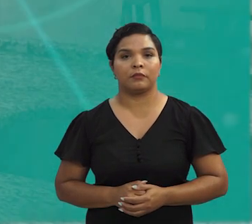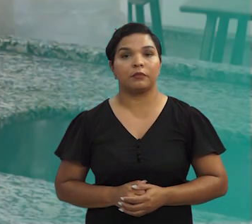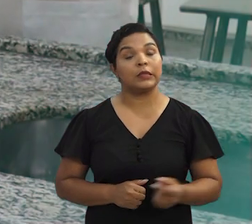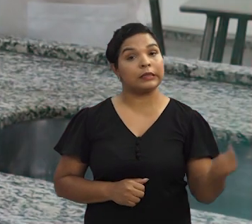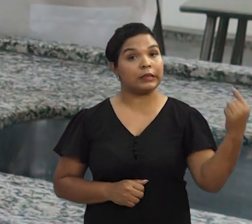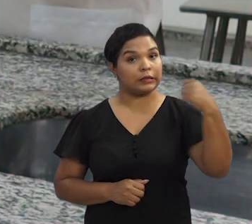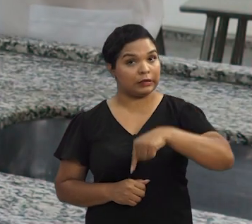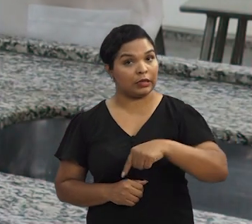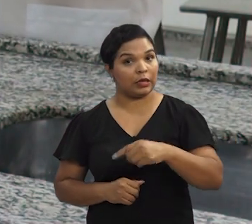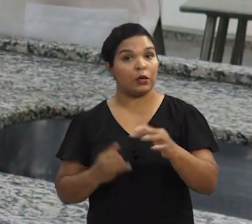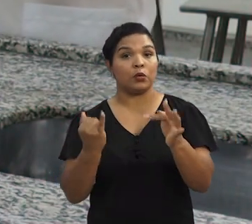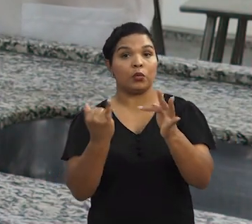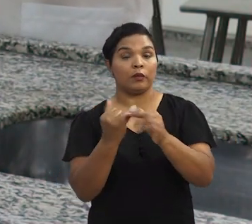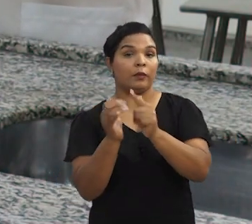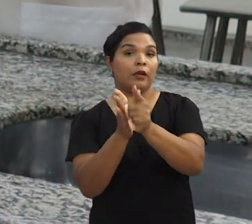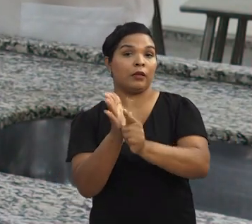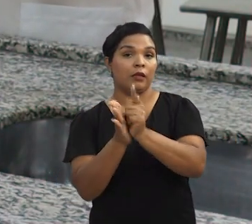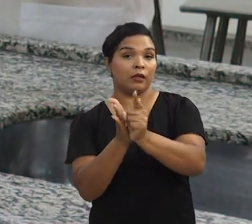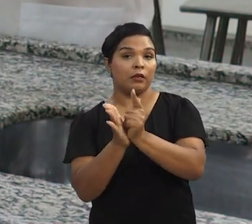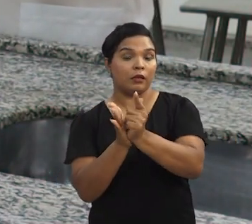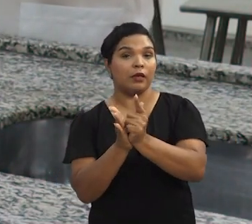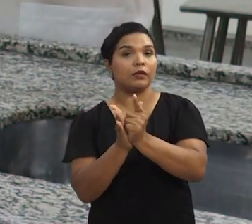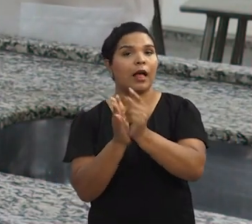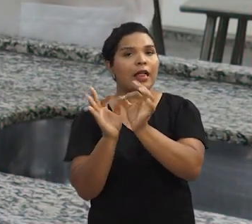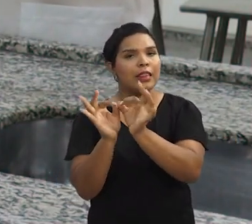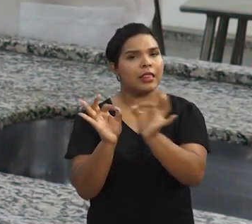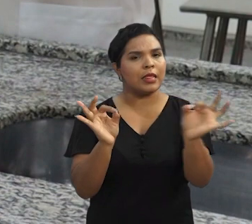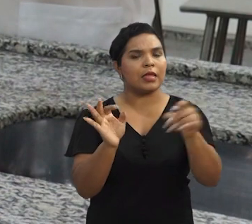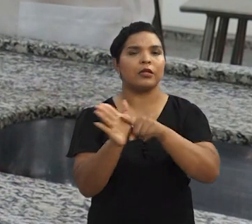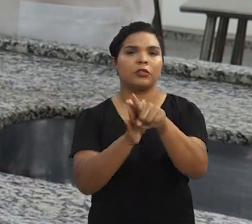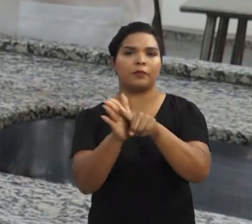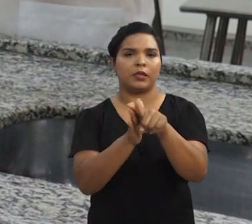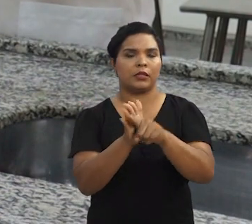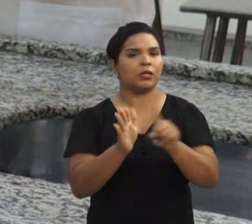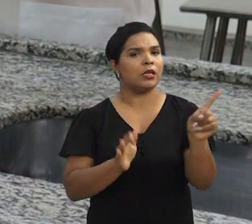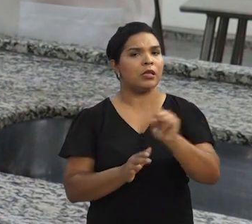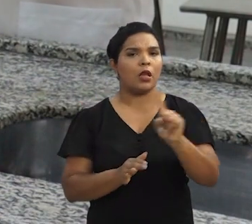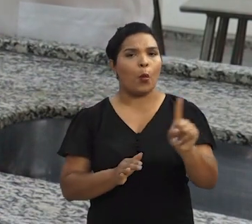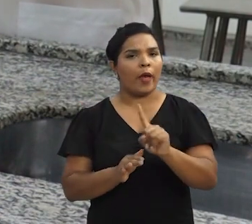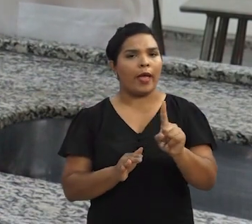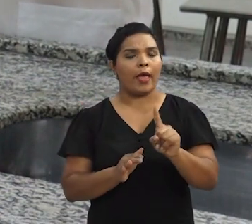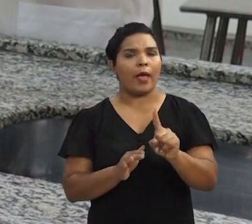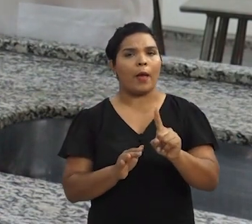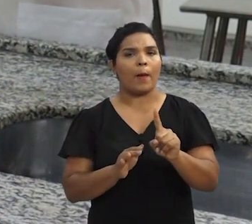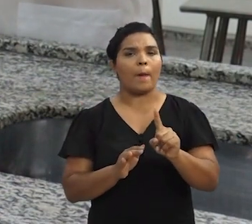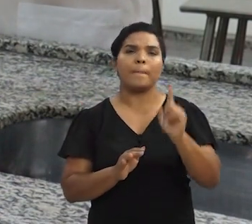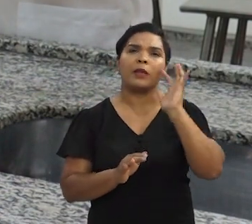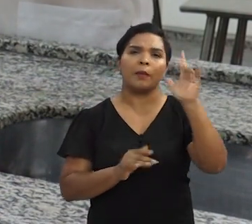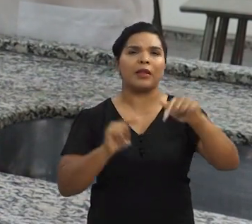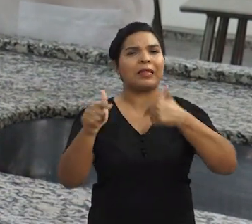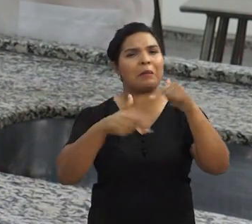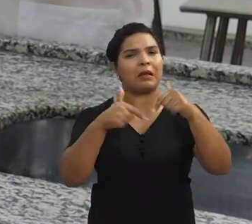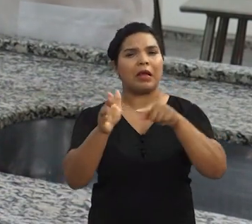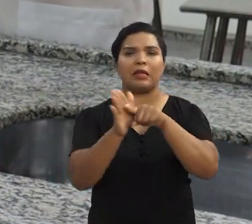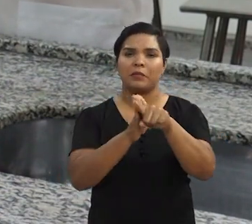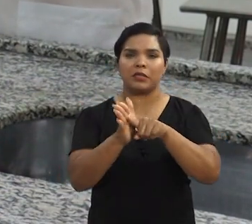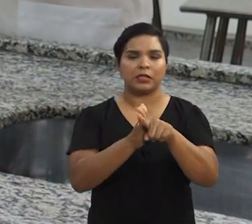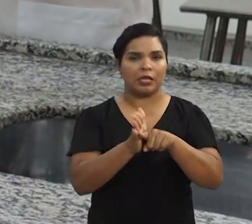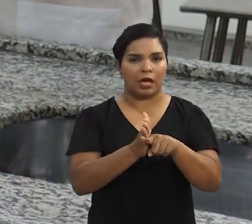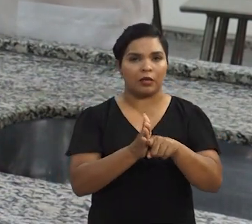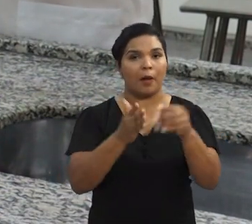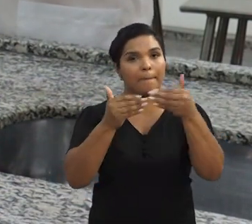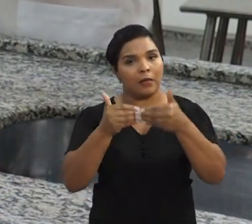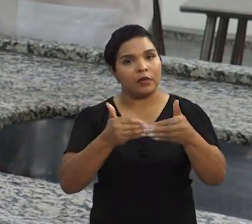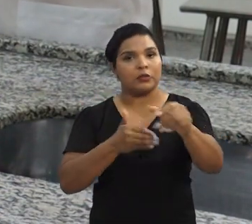Eu quis trazer para o nosso campus, o Ushibaiana e o campus Guanambi, essa linha de pesquisa, que não era uma linha de pesquisa tão trabalhada, tão